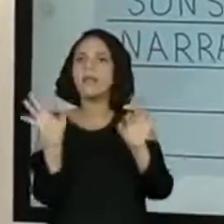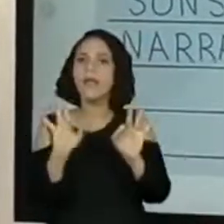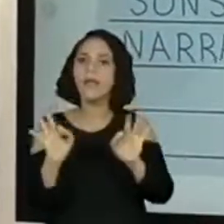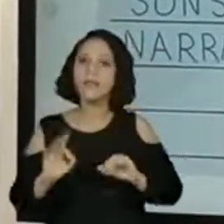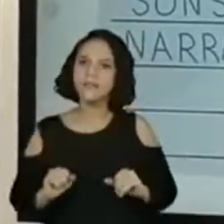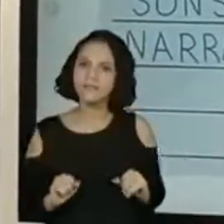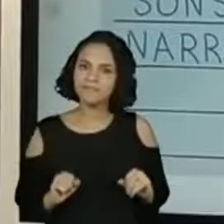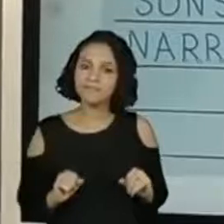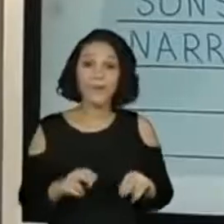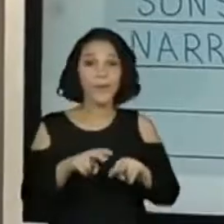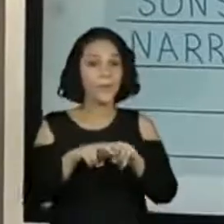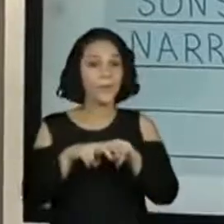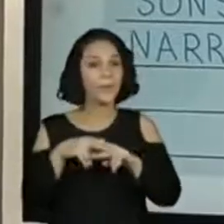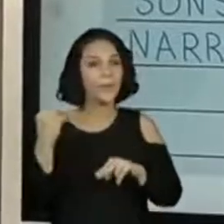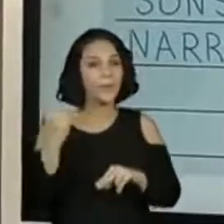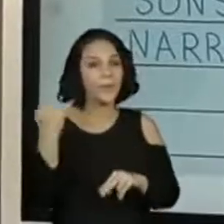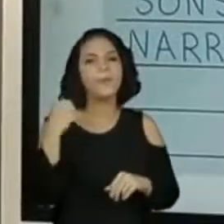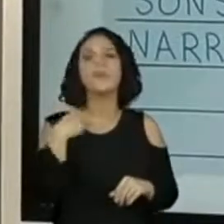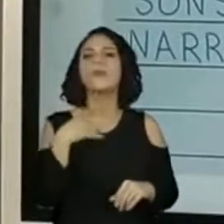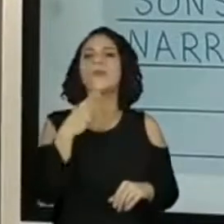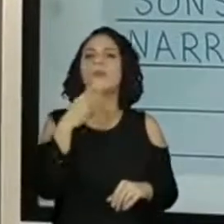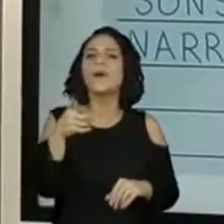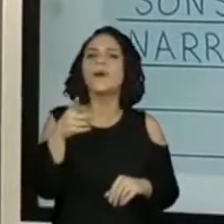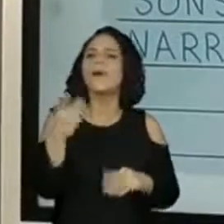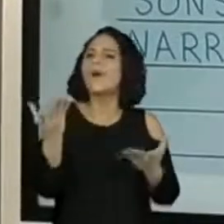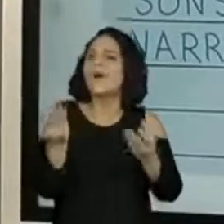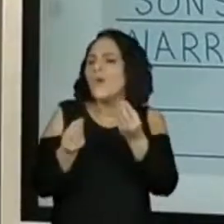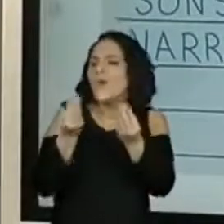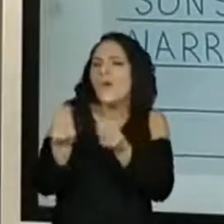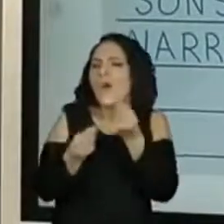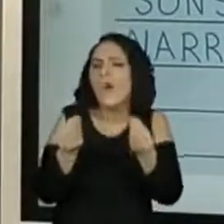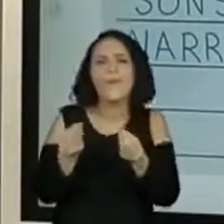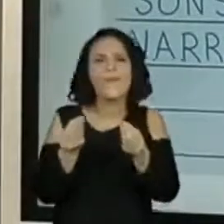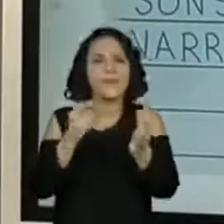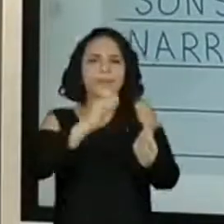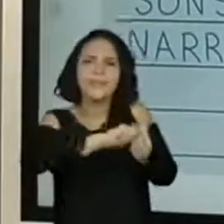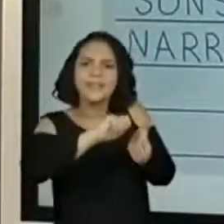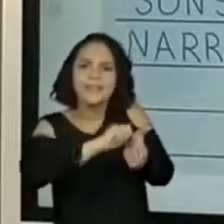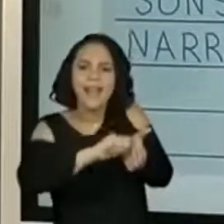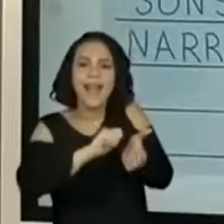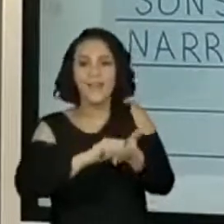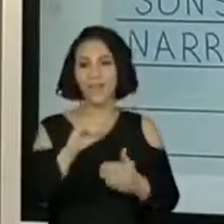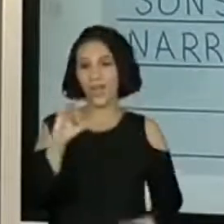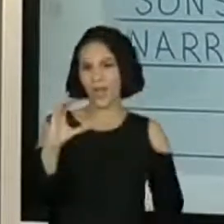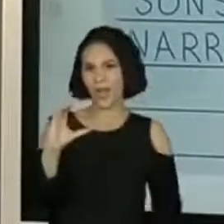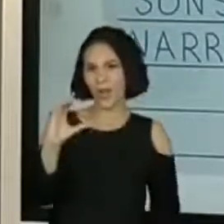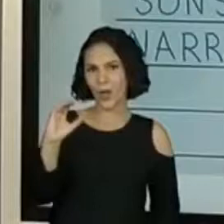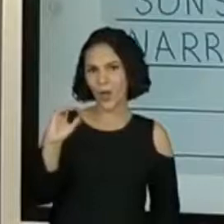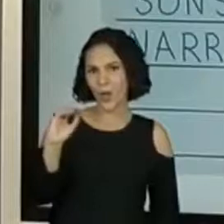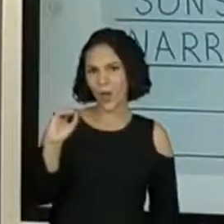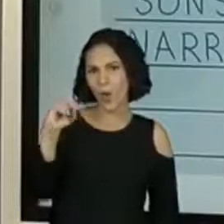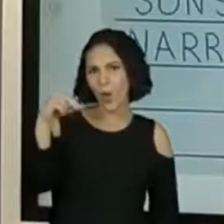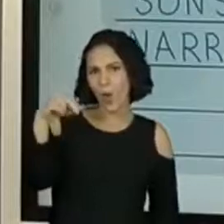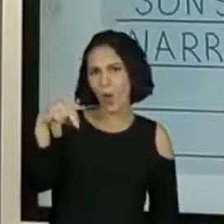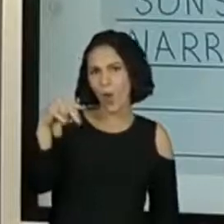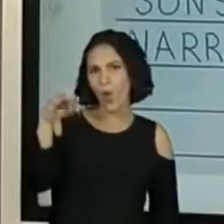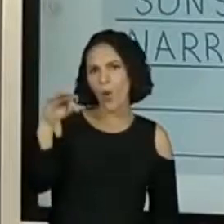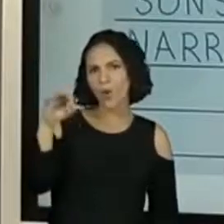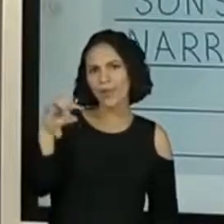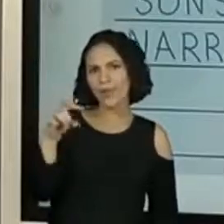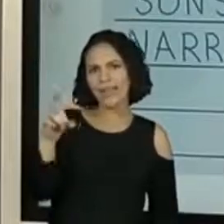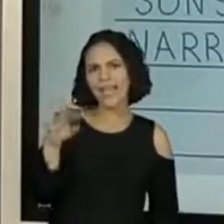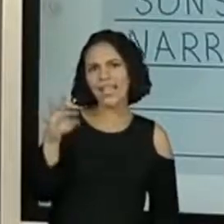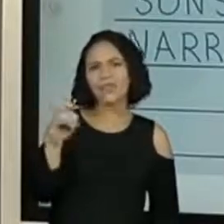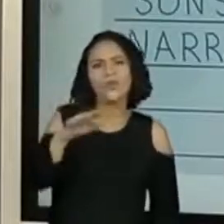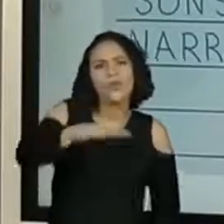entender o contexto que ele está escrevendo ali. A característica de quem faz, né, a história em quadrinho.